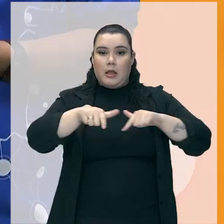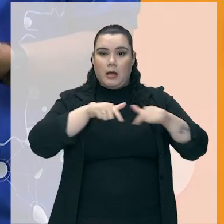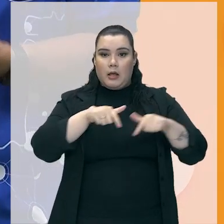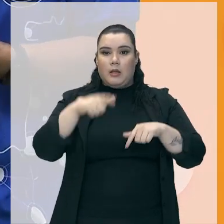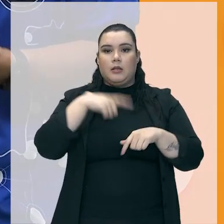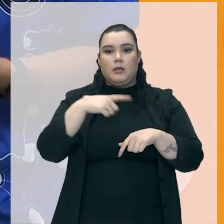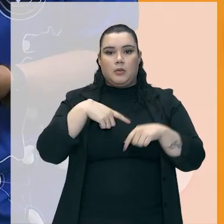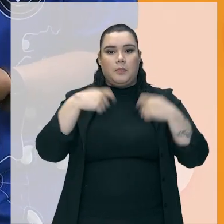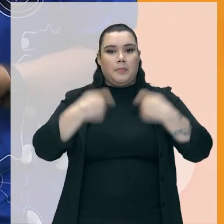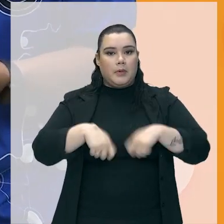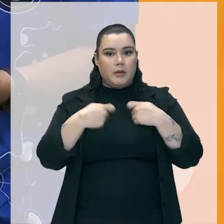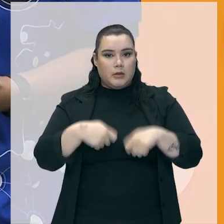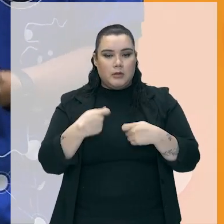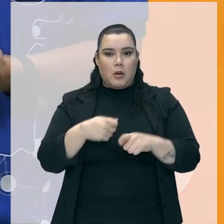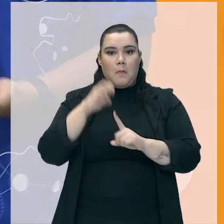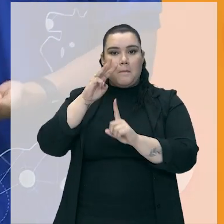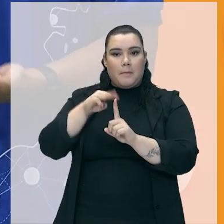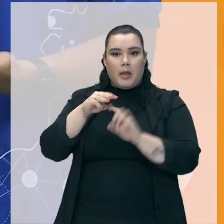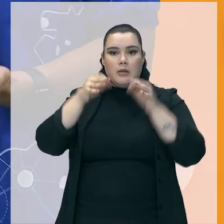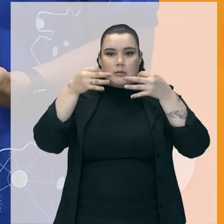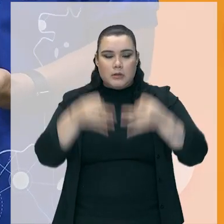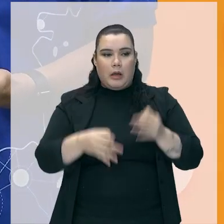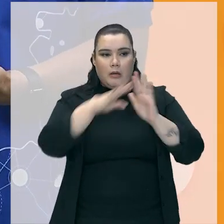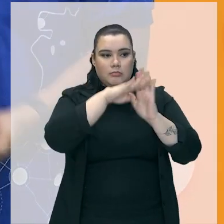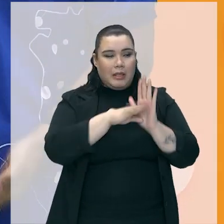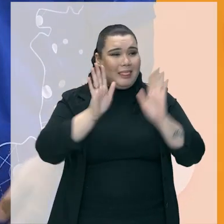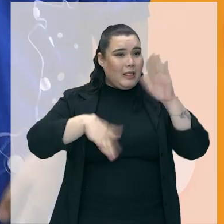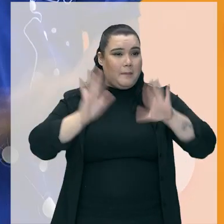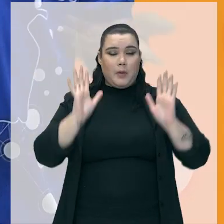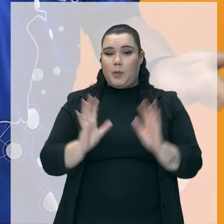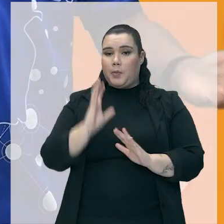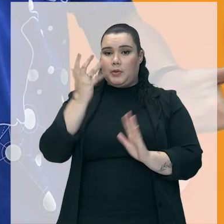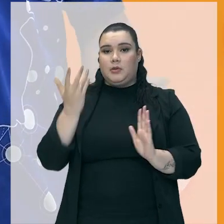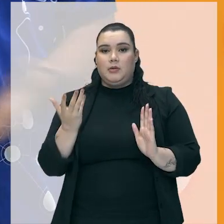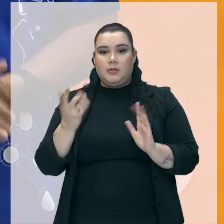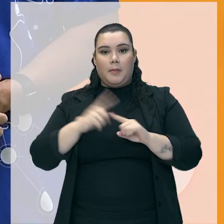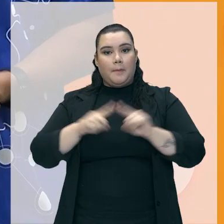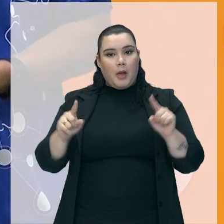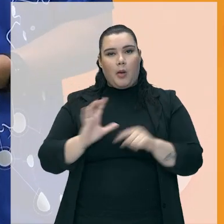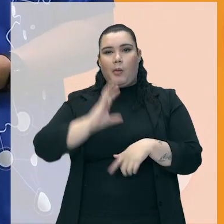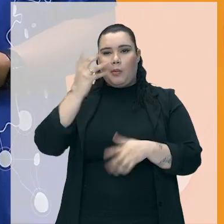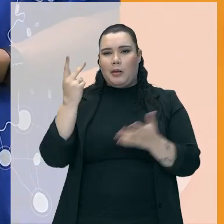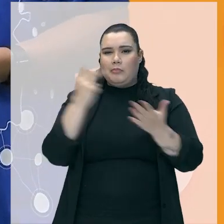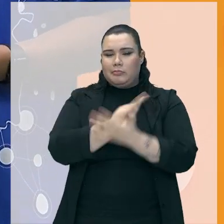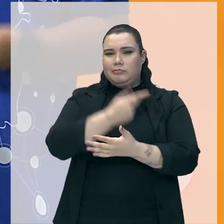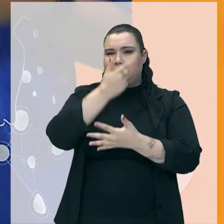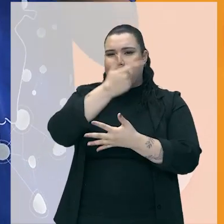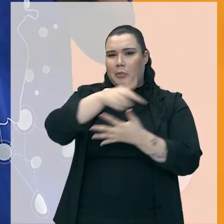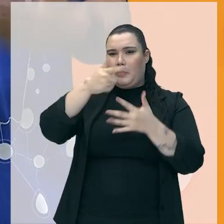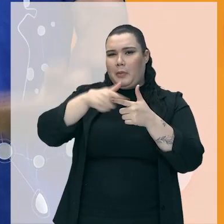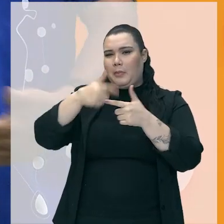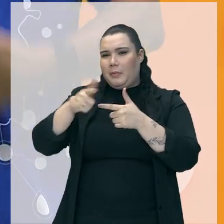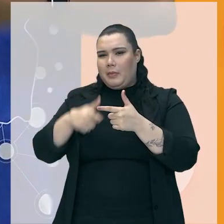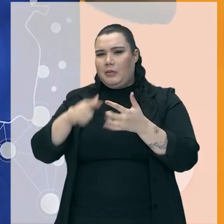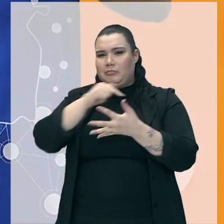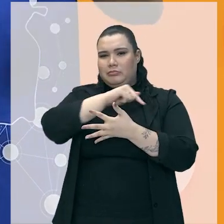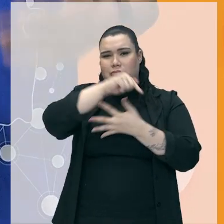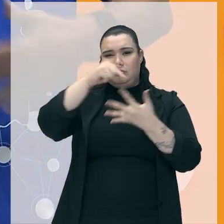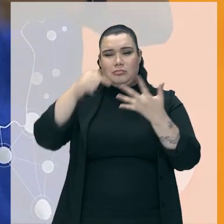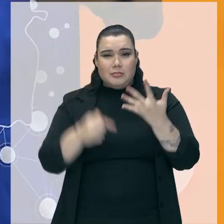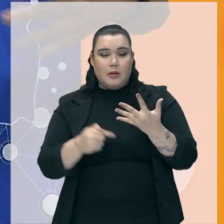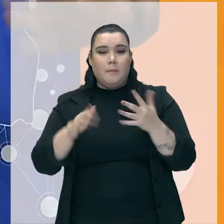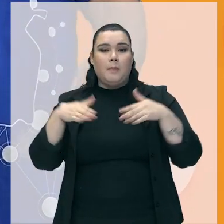ele tem que cumprir a meta, sim, não importa o que aconteça. Só que acontece um monte de coisa ruim, né? E aí o filme, ele vai